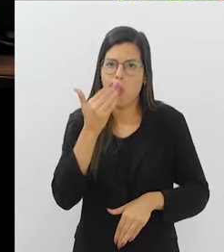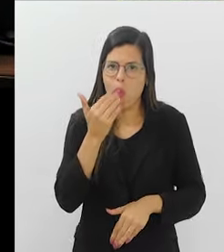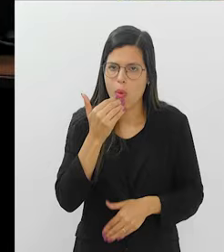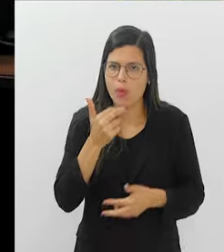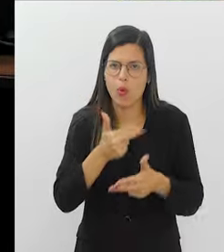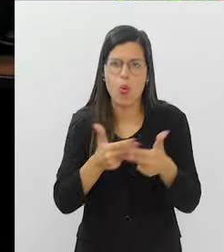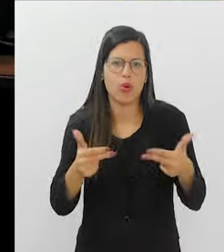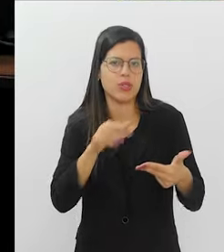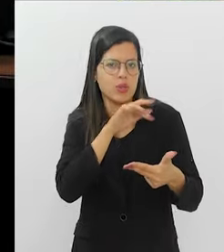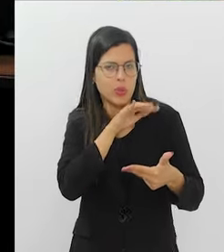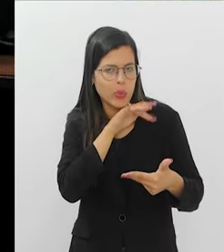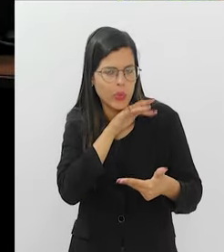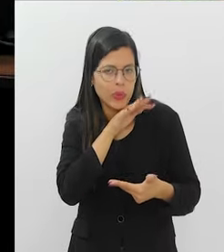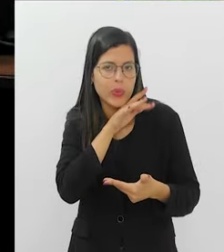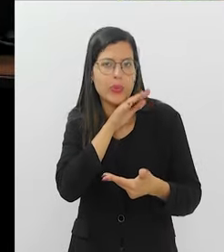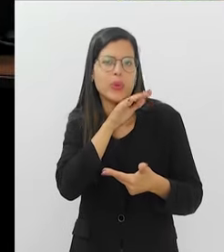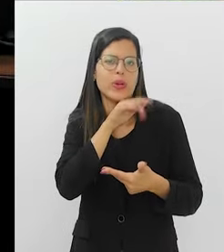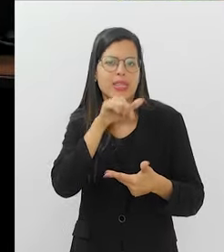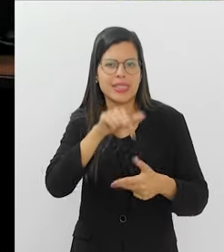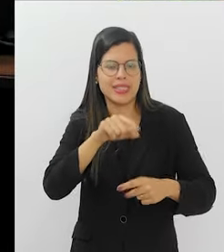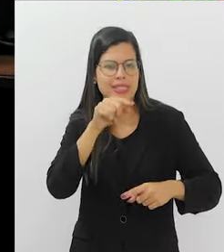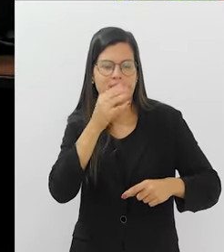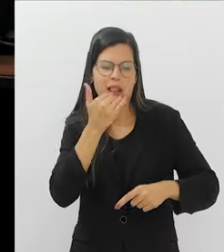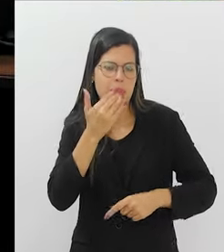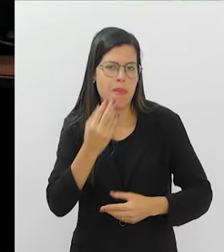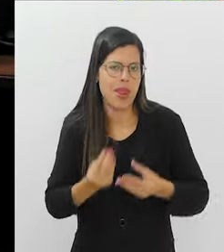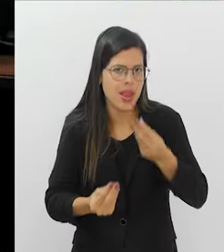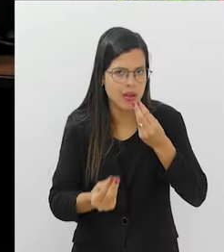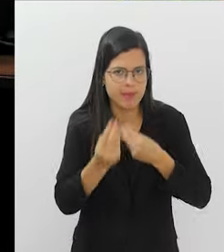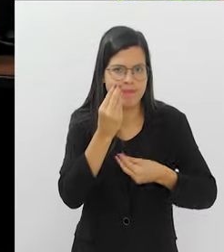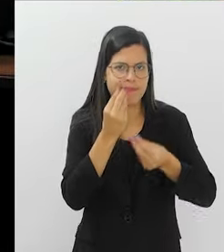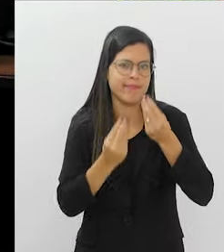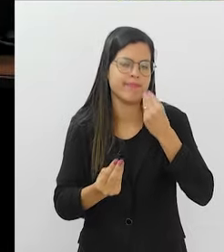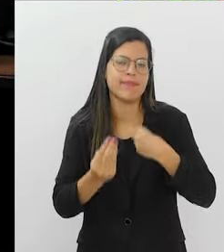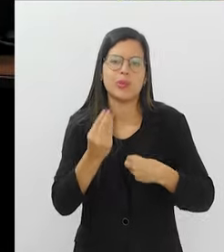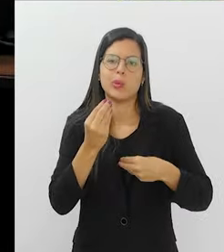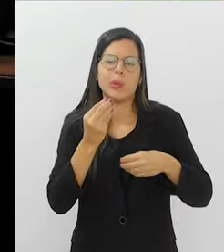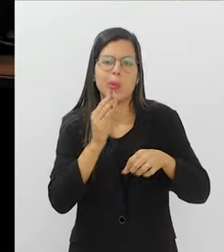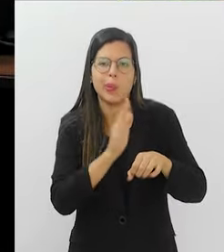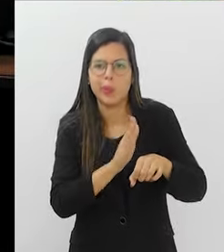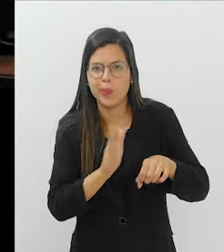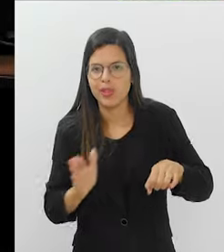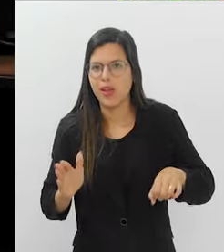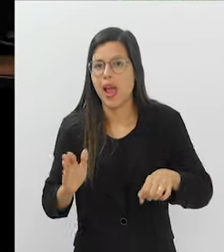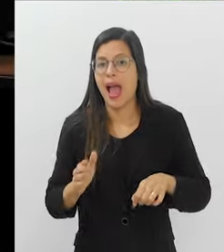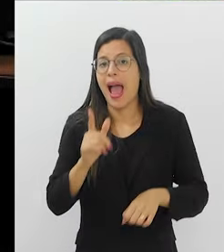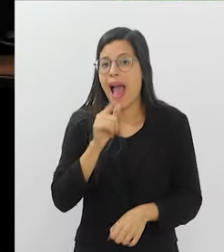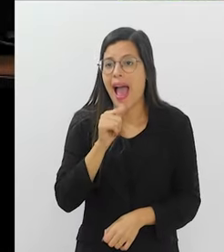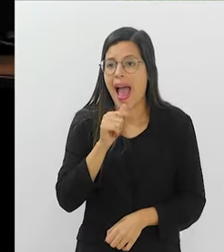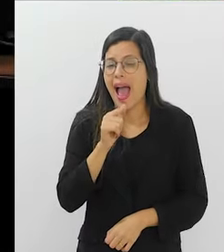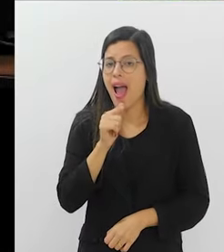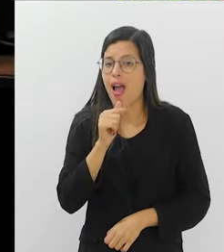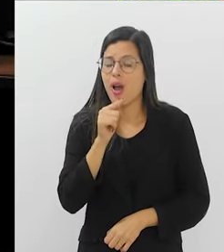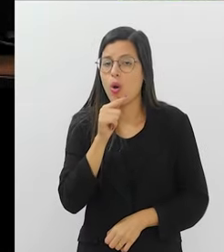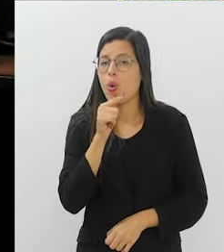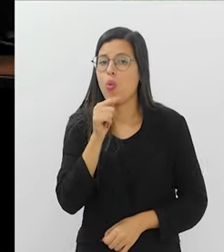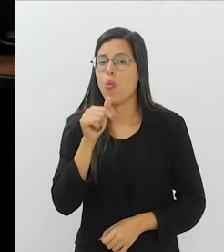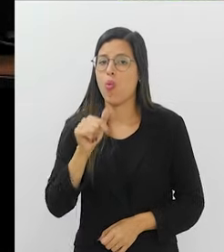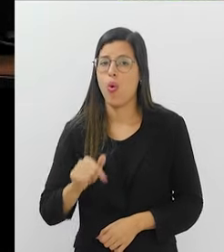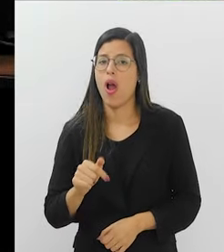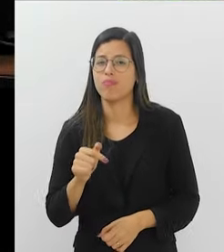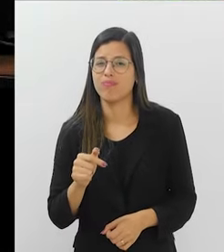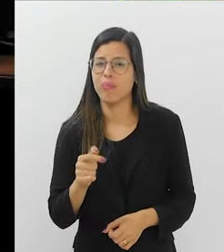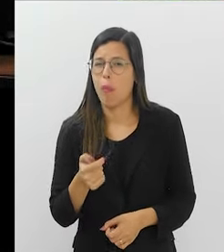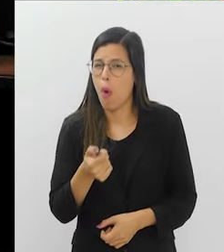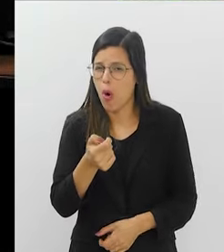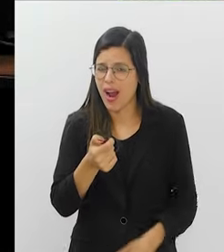Não se alimentando direito, esses alimentos ultraprocessados, né? Embutidos, pouca água e,